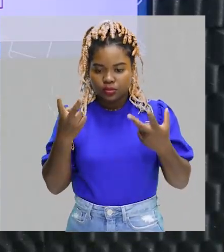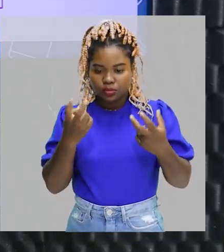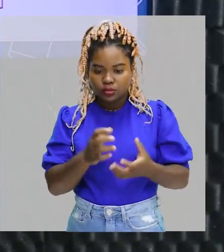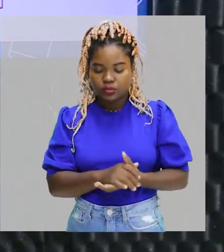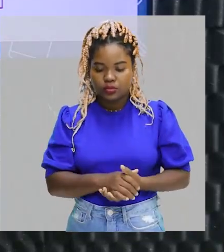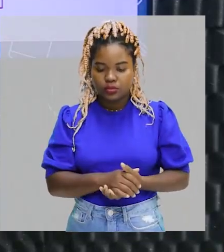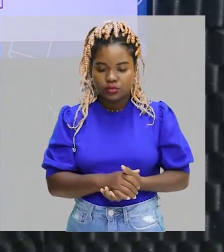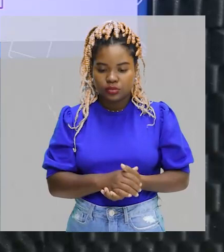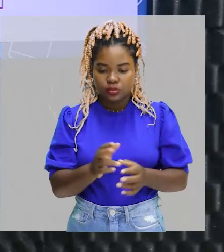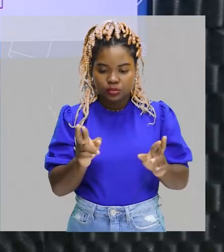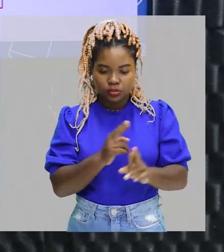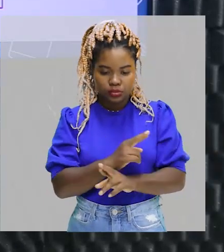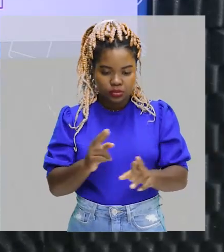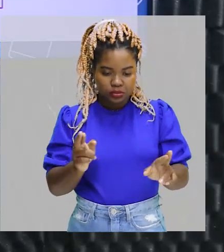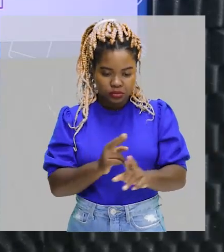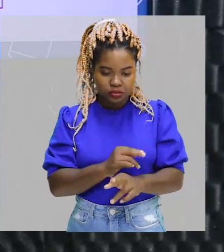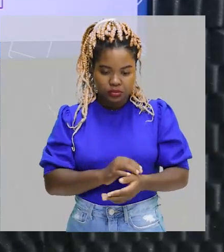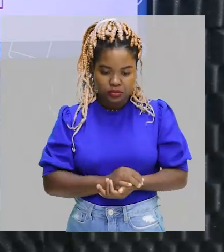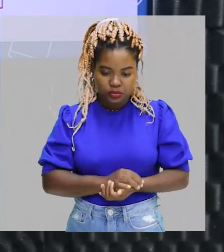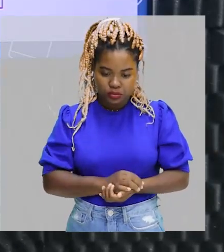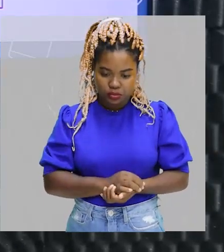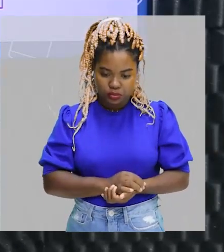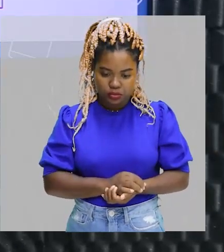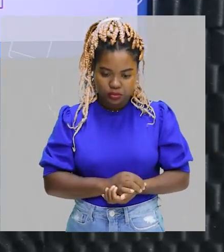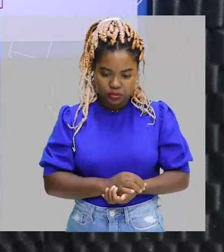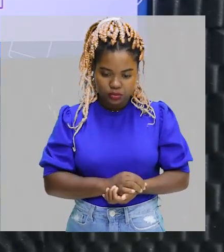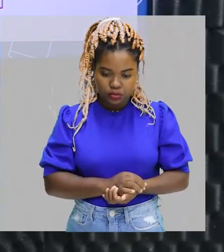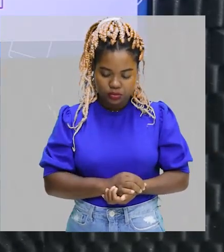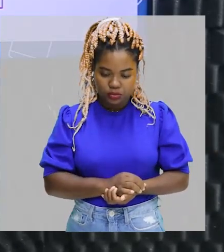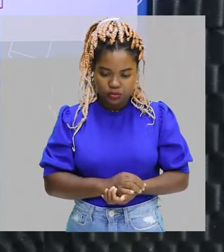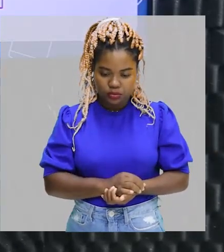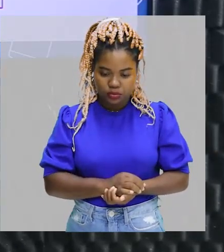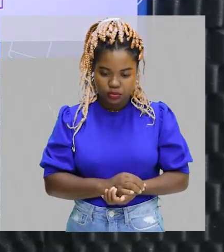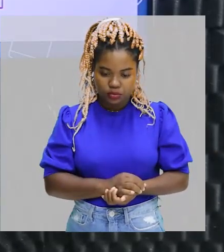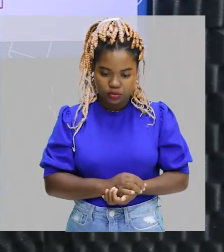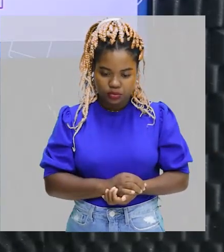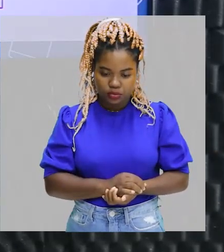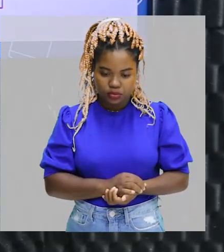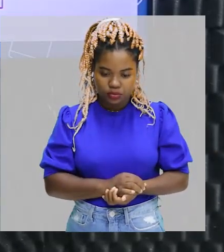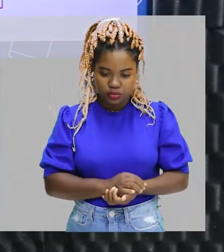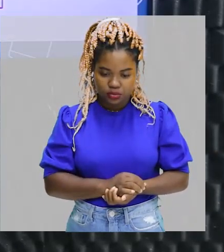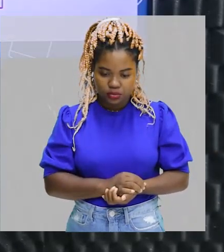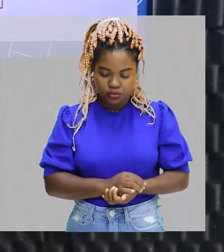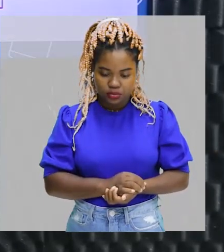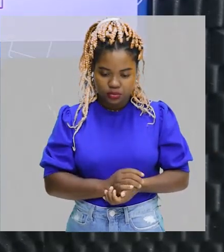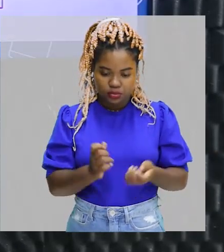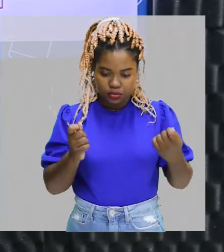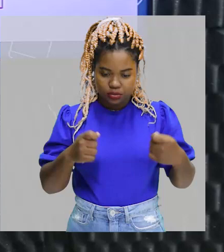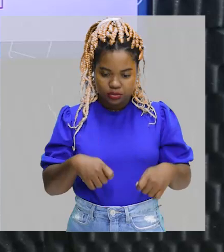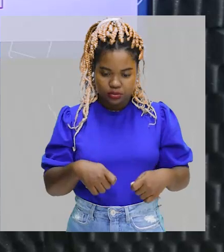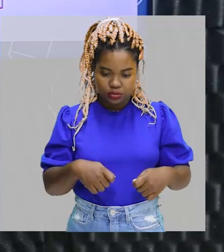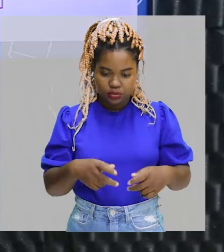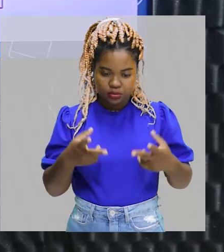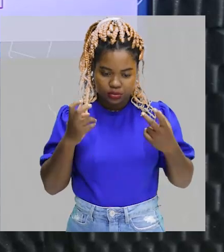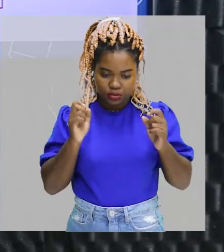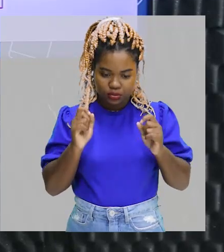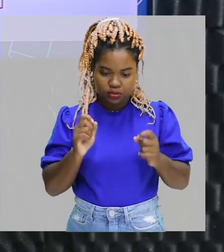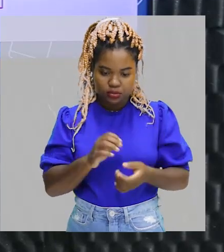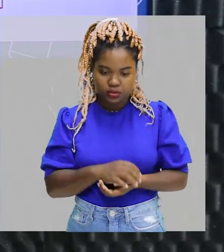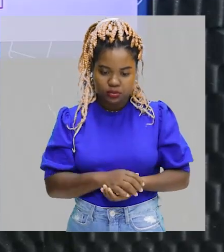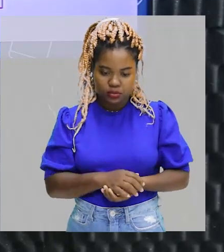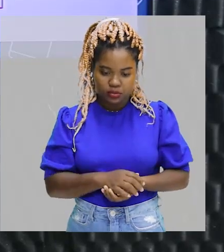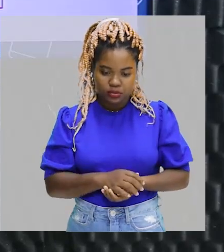essa relação, essa proporção, eu posso distinguir se aquela